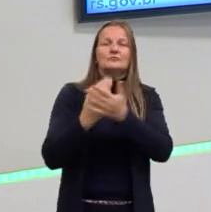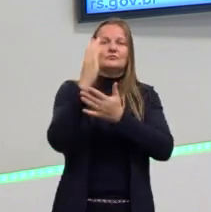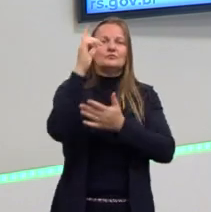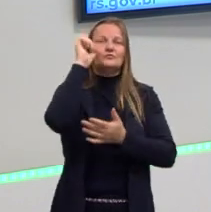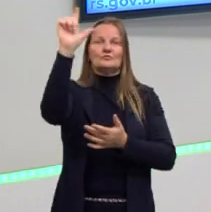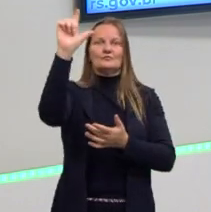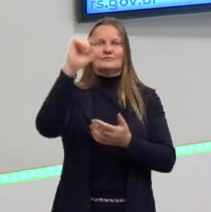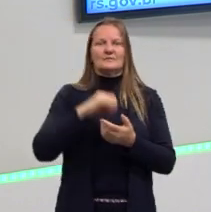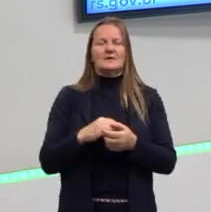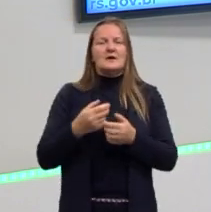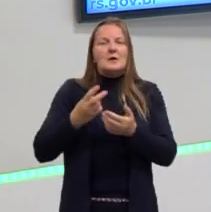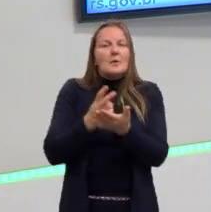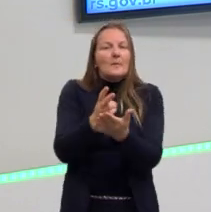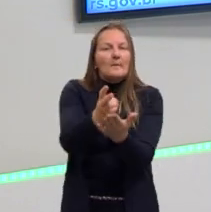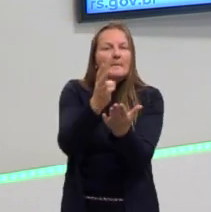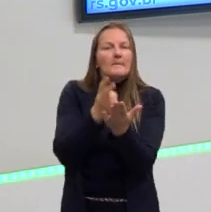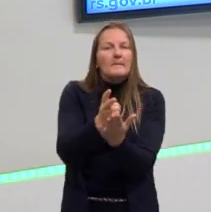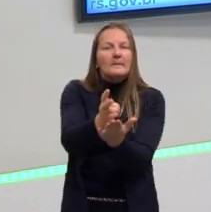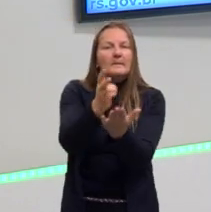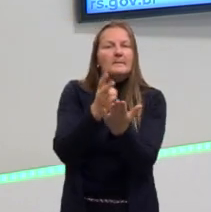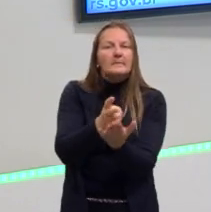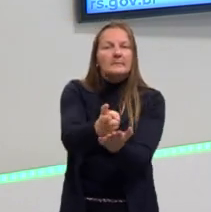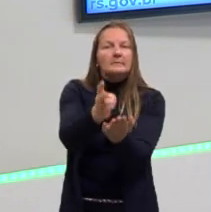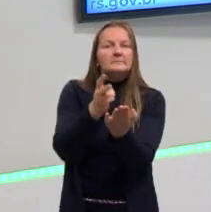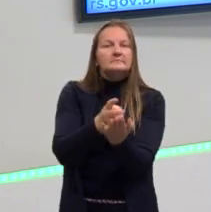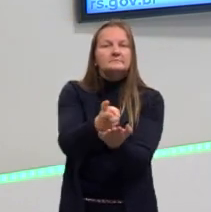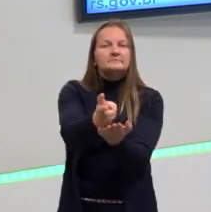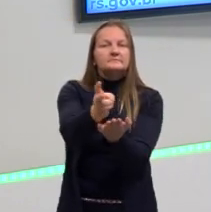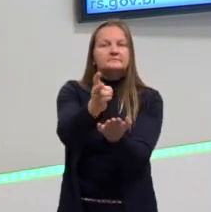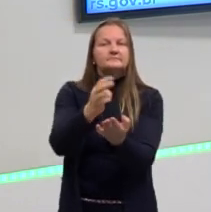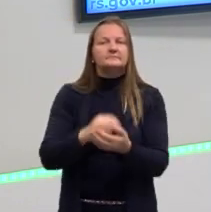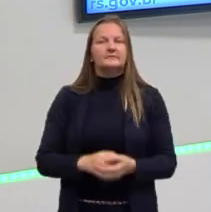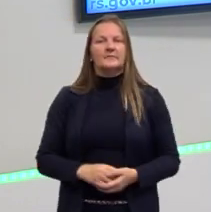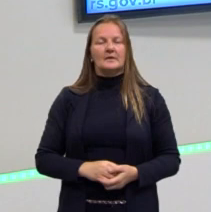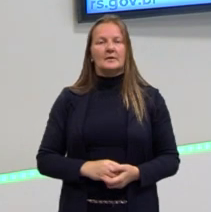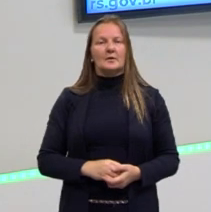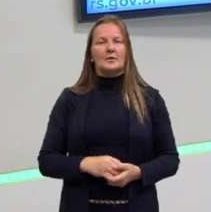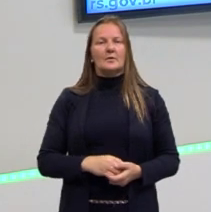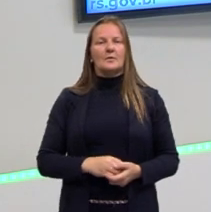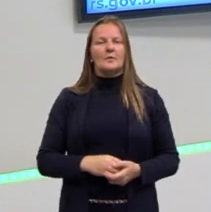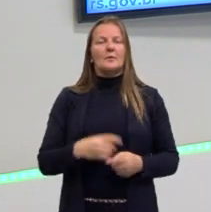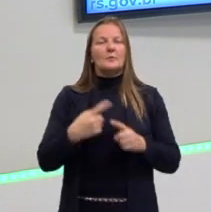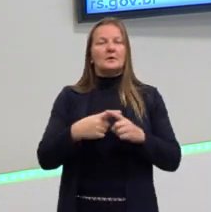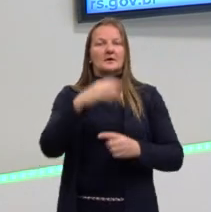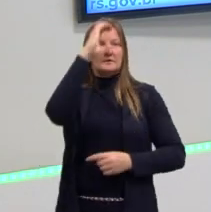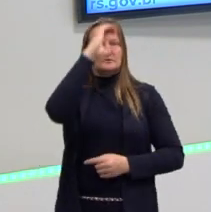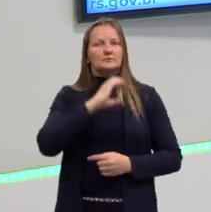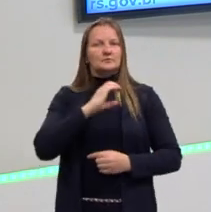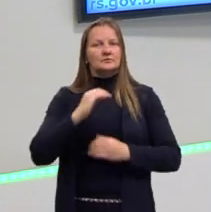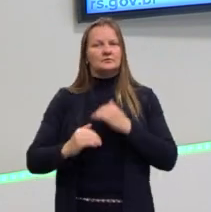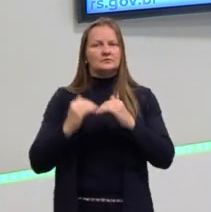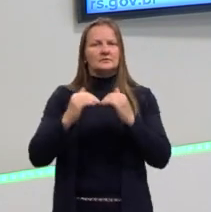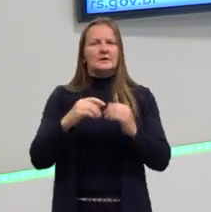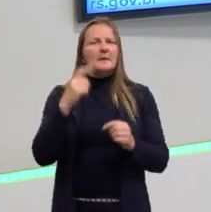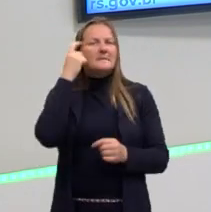permanecer. São conquistas constantes. Esse é um processo cidadão importante. Nós não podemos pensar que nós